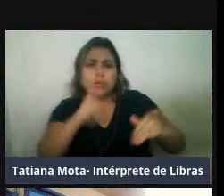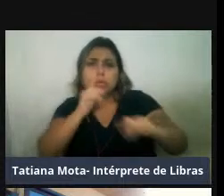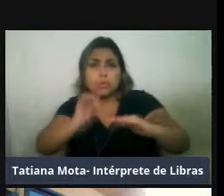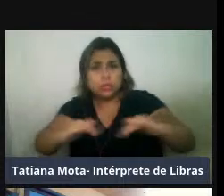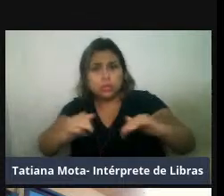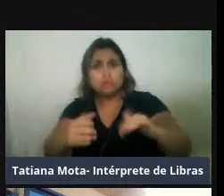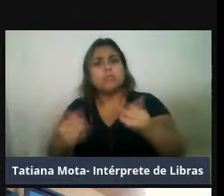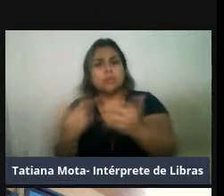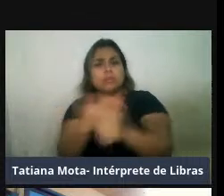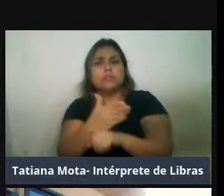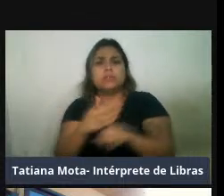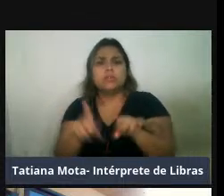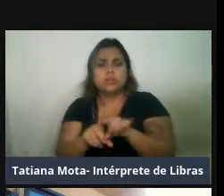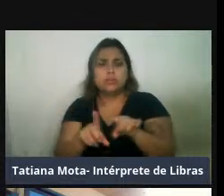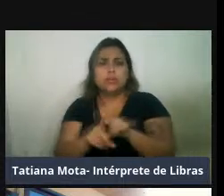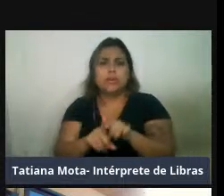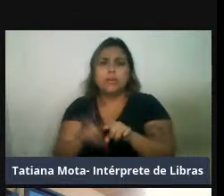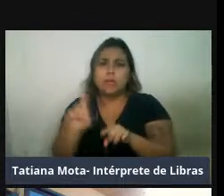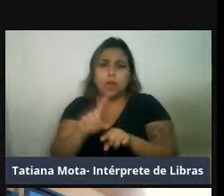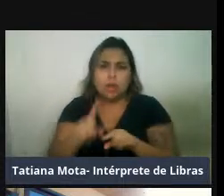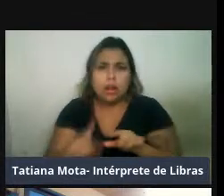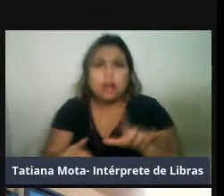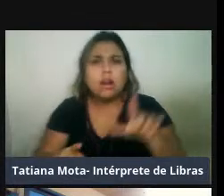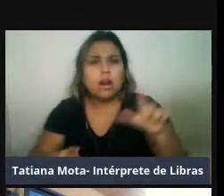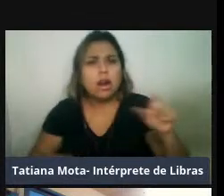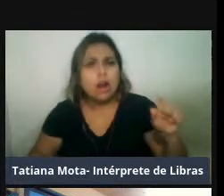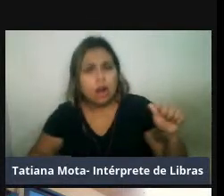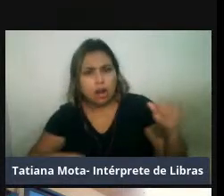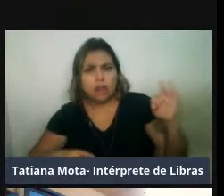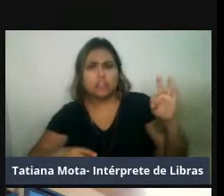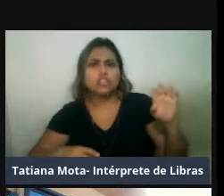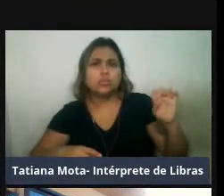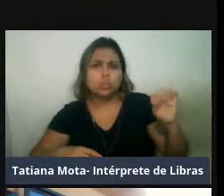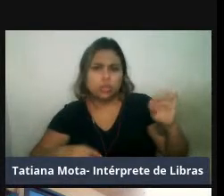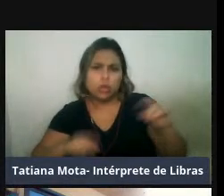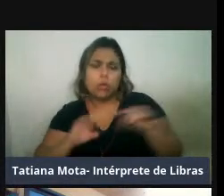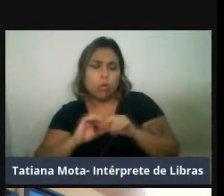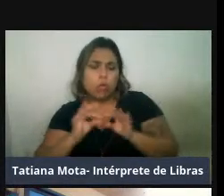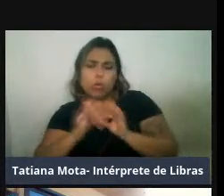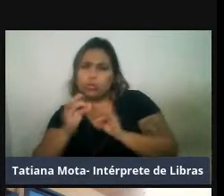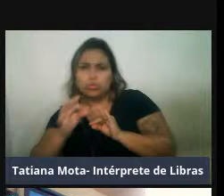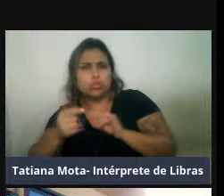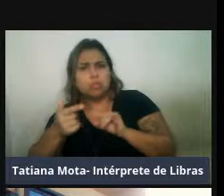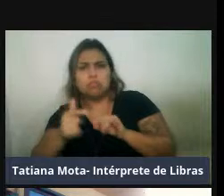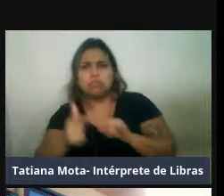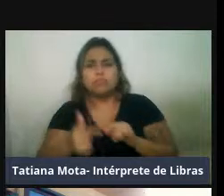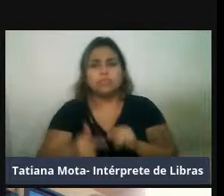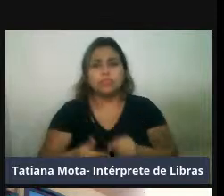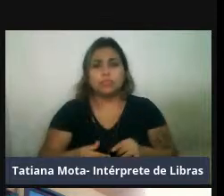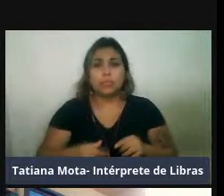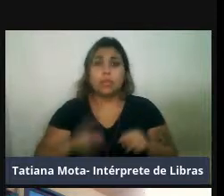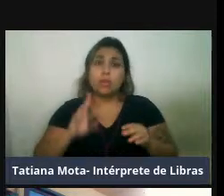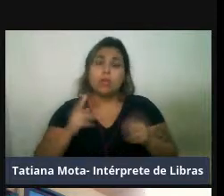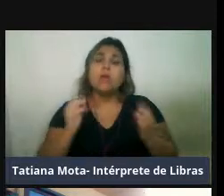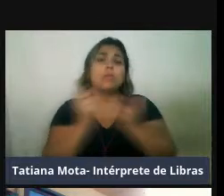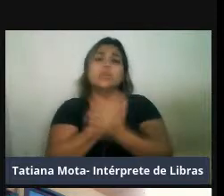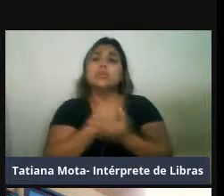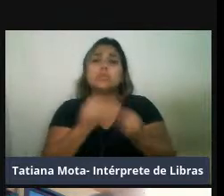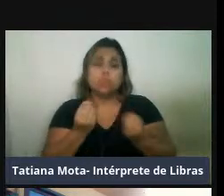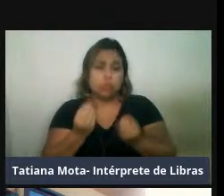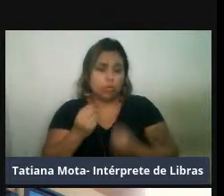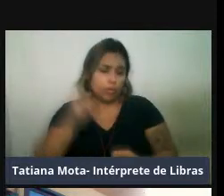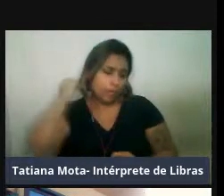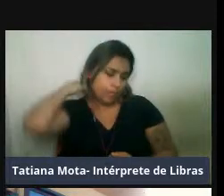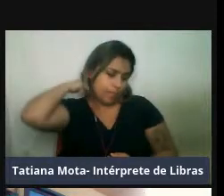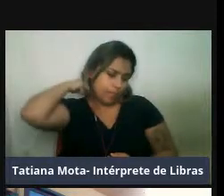nem do ponto de vista latitudinal e nem longitudinal. E isso se deve, em grande parte, às questões